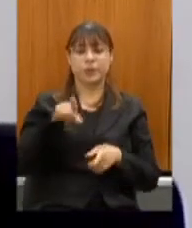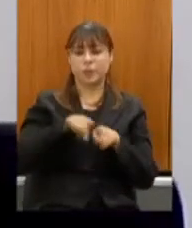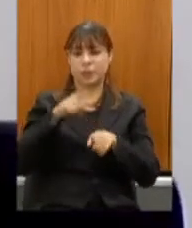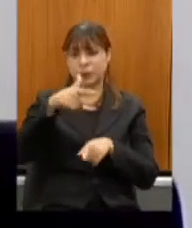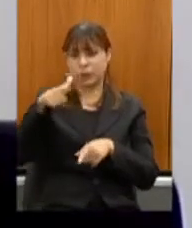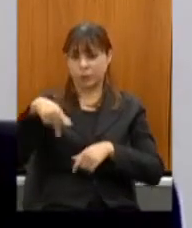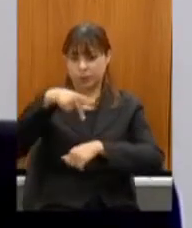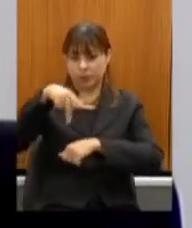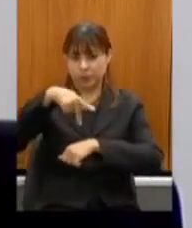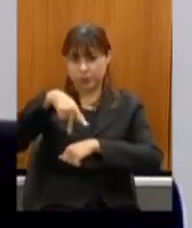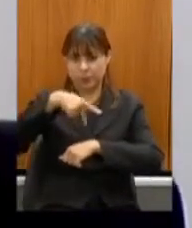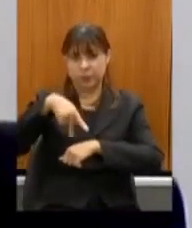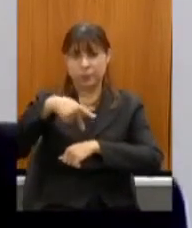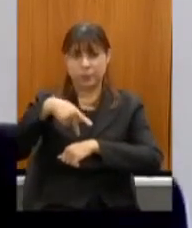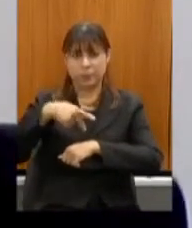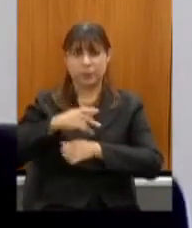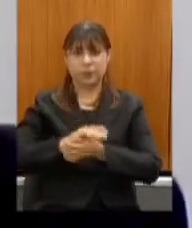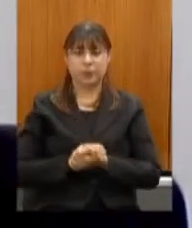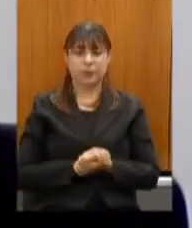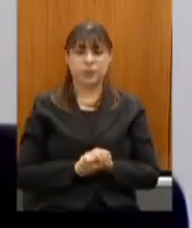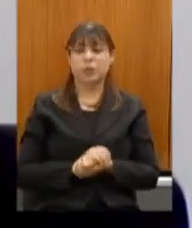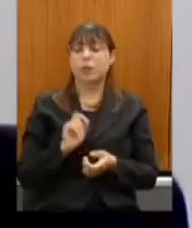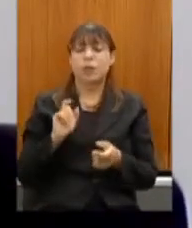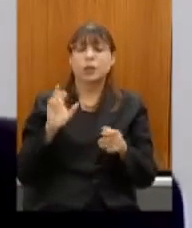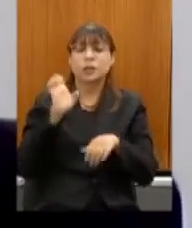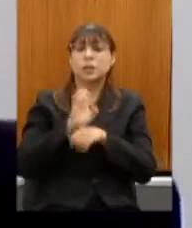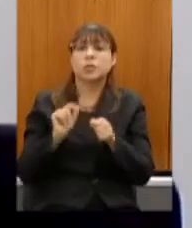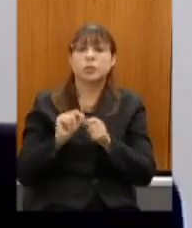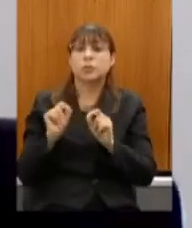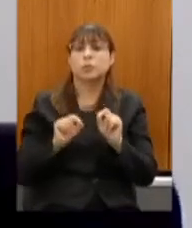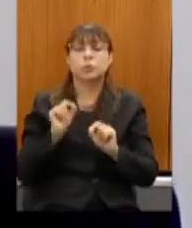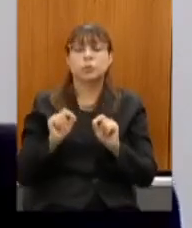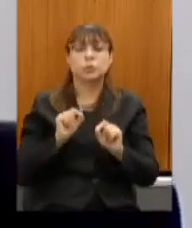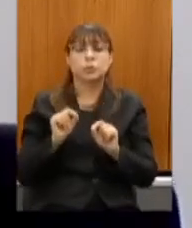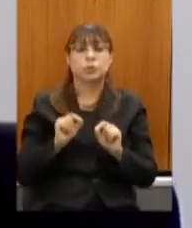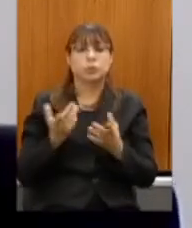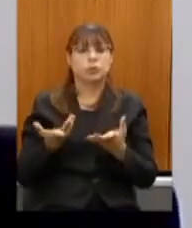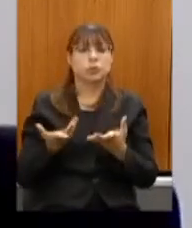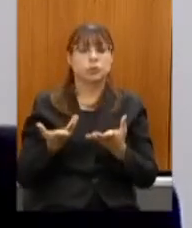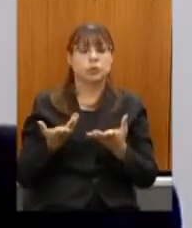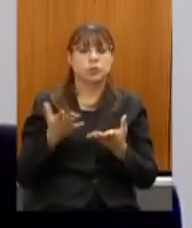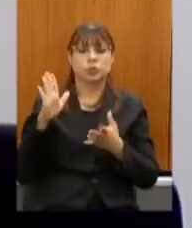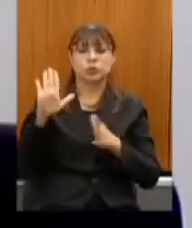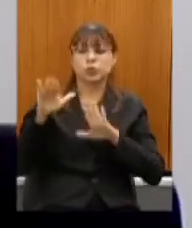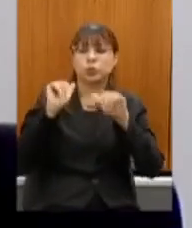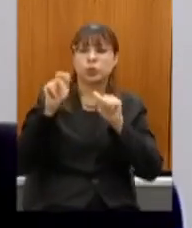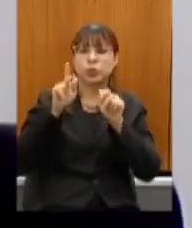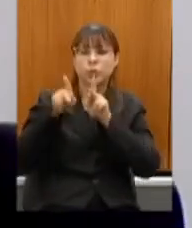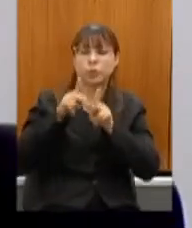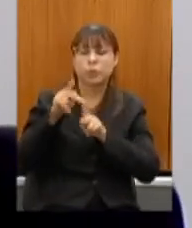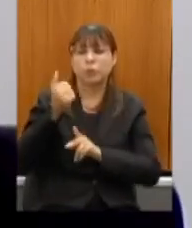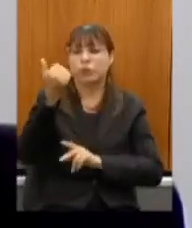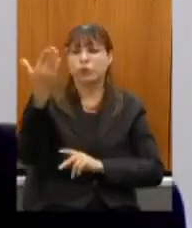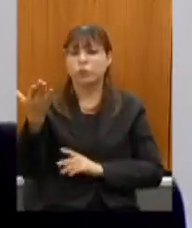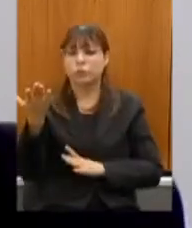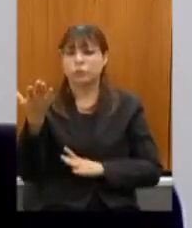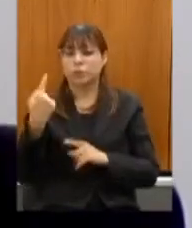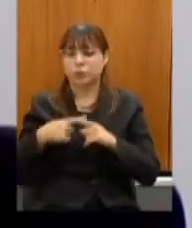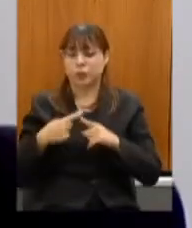então é o seguinte o que o estado aí tem feito para atrair esse público externo considerando que temos uma lei